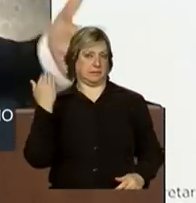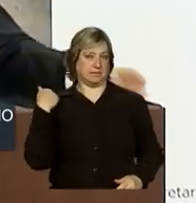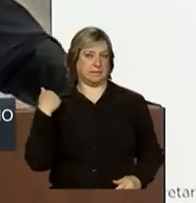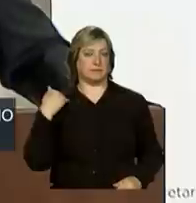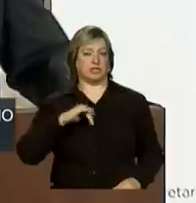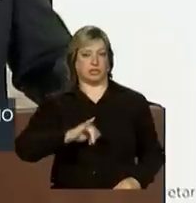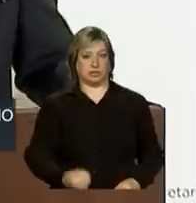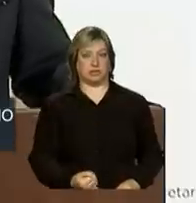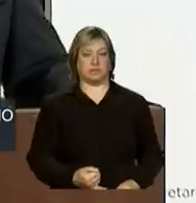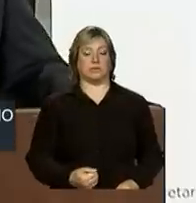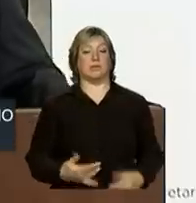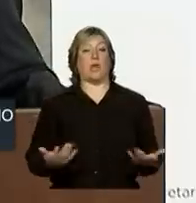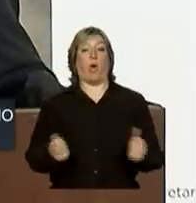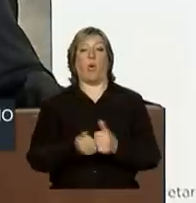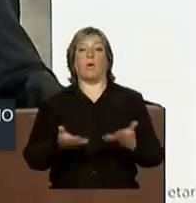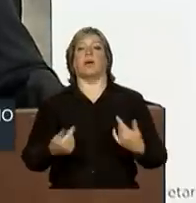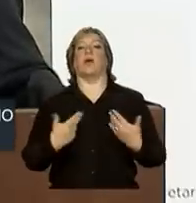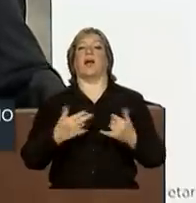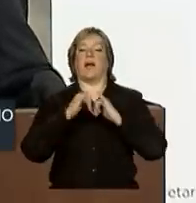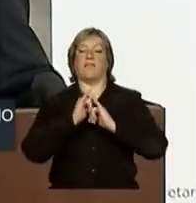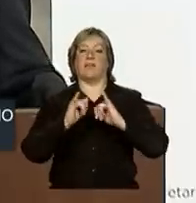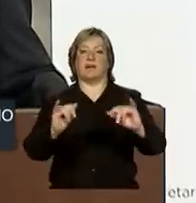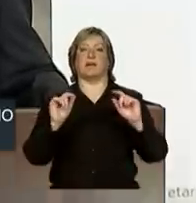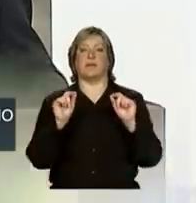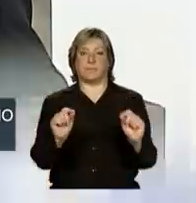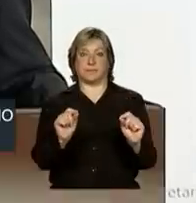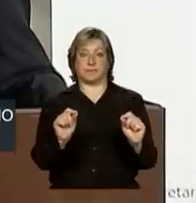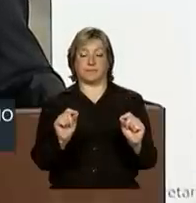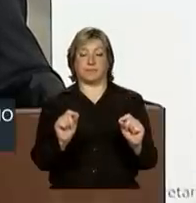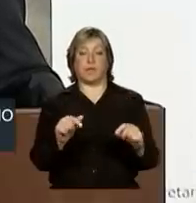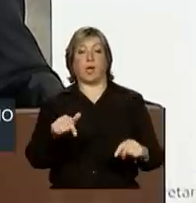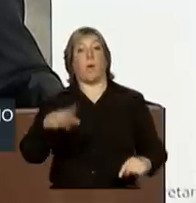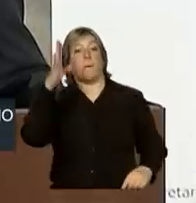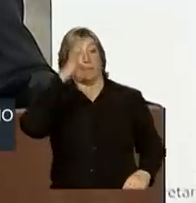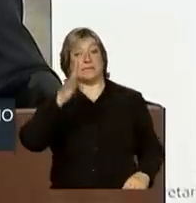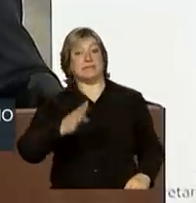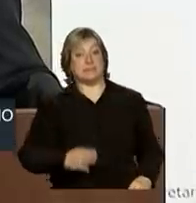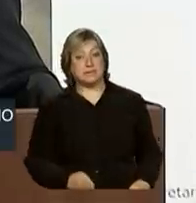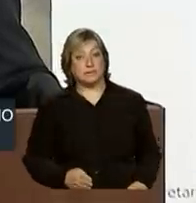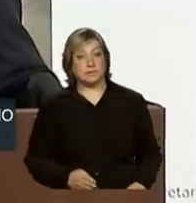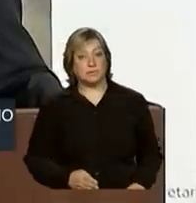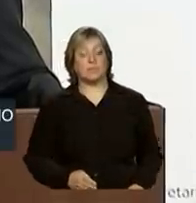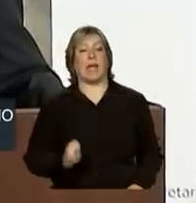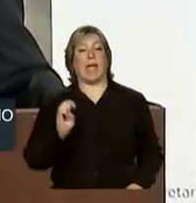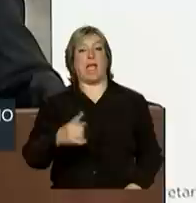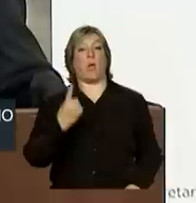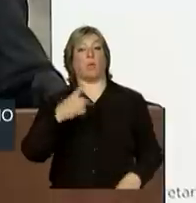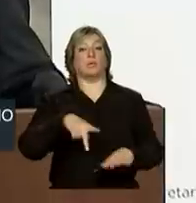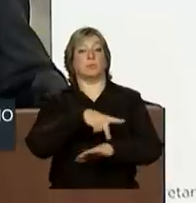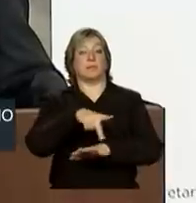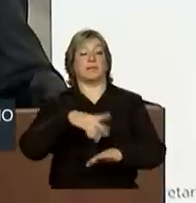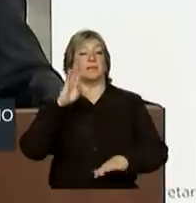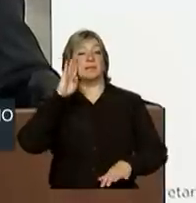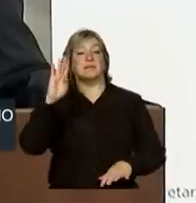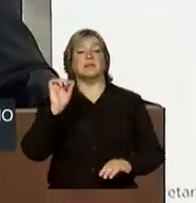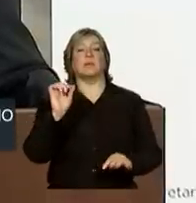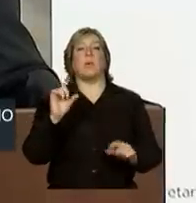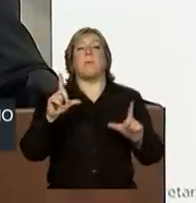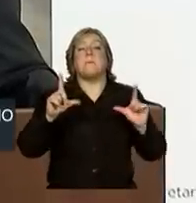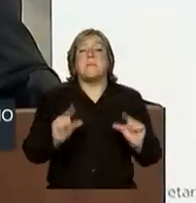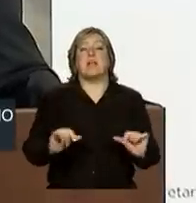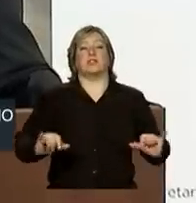isso, eu quero dizer que, apesar de tudo, o Brasil é um dos países menos afetados